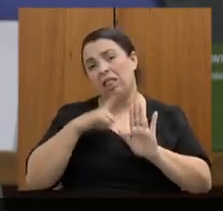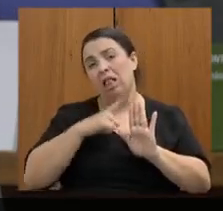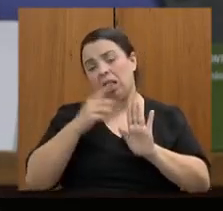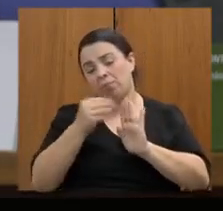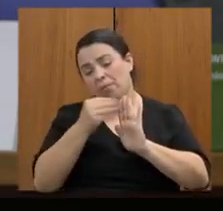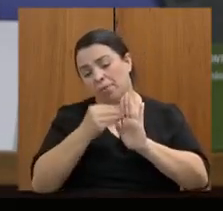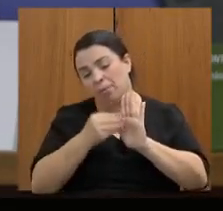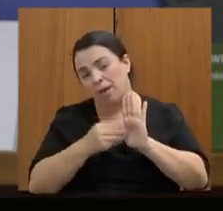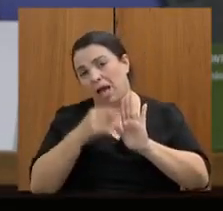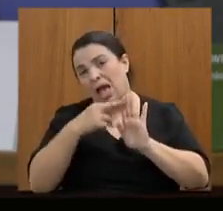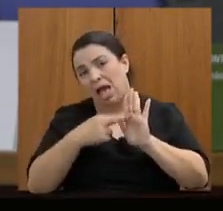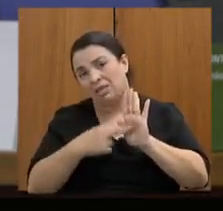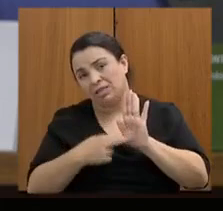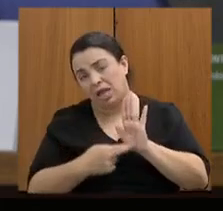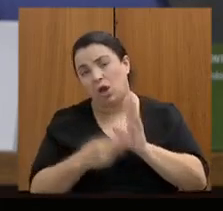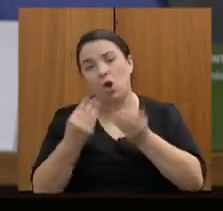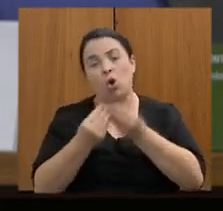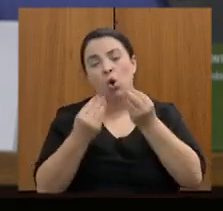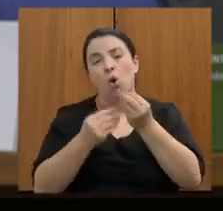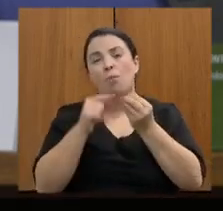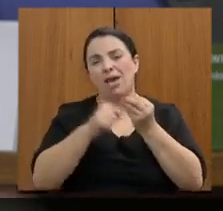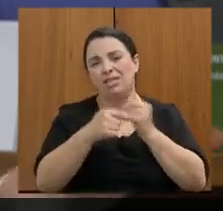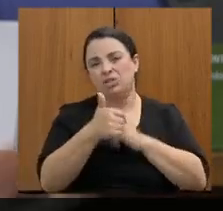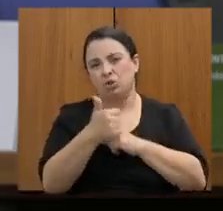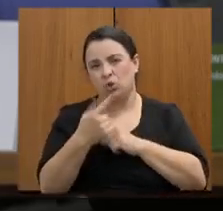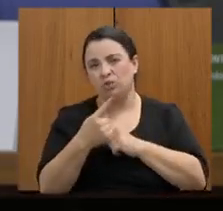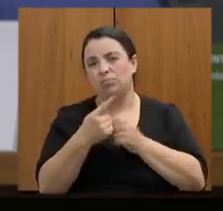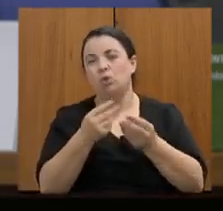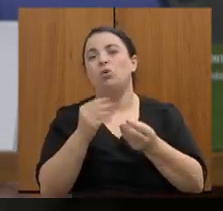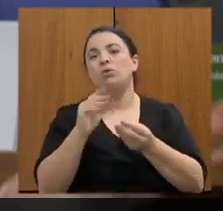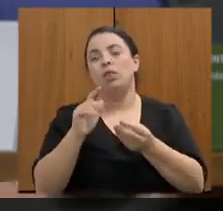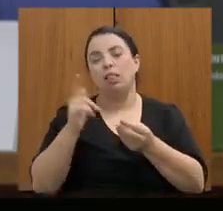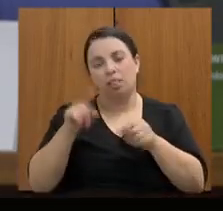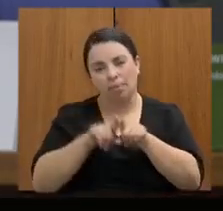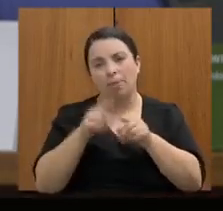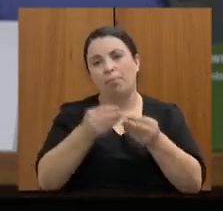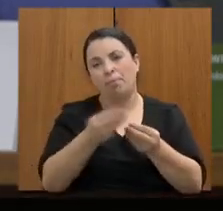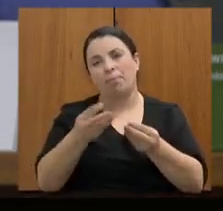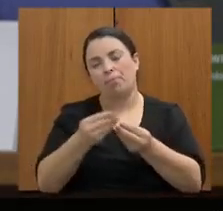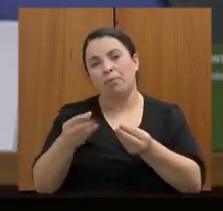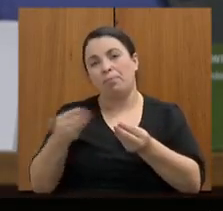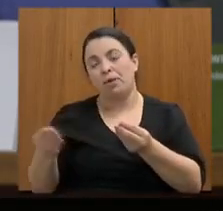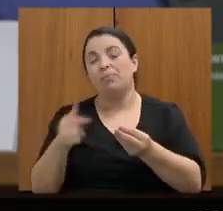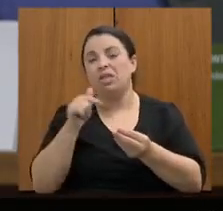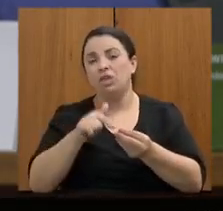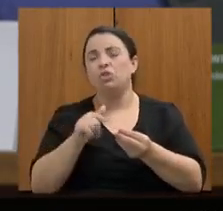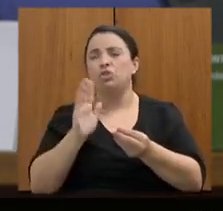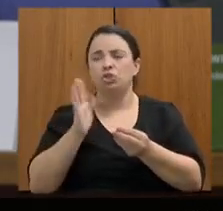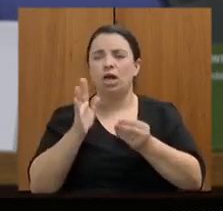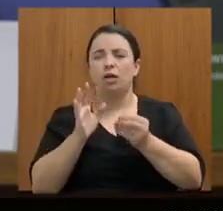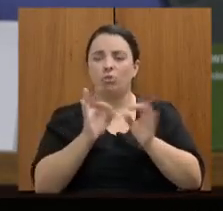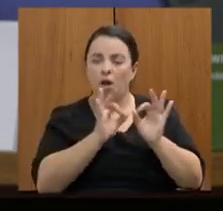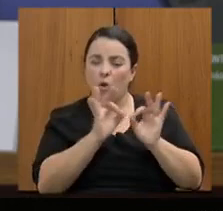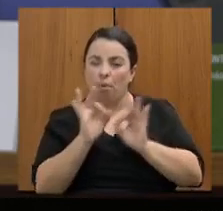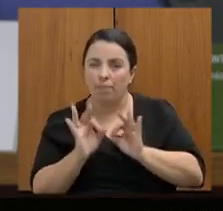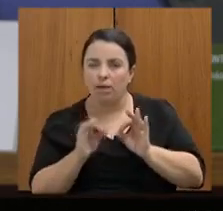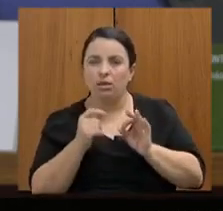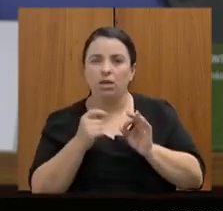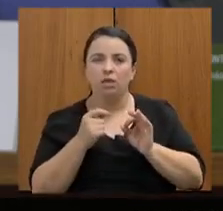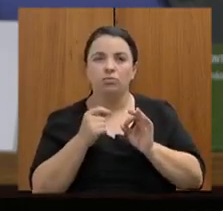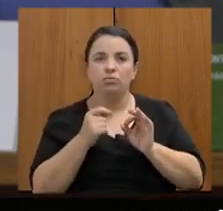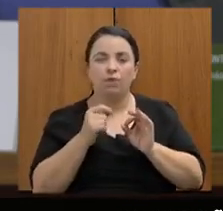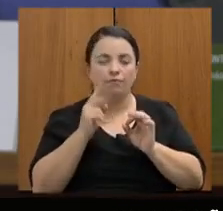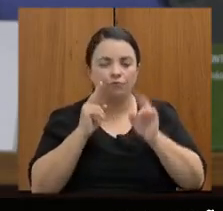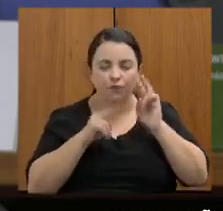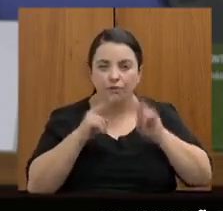a distribuição desses 12 mil aparelhos celulares complementares isso tudo vem sendo acompanhado bastante de perto pela nossa